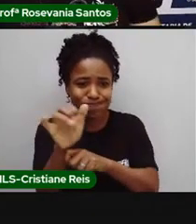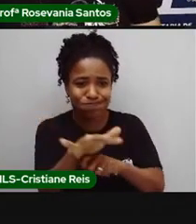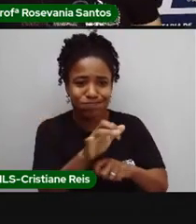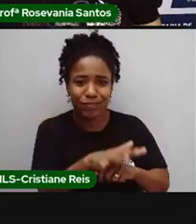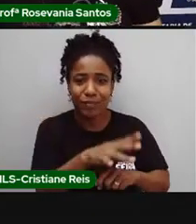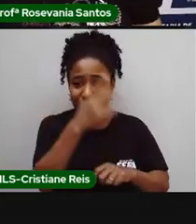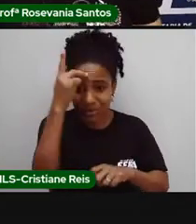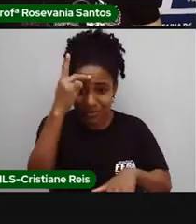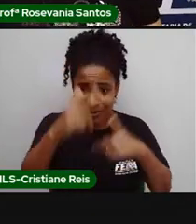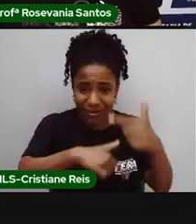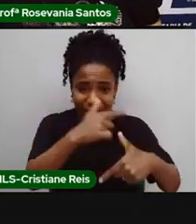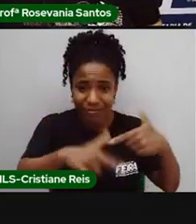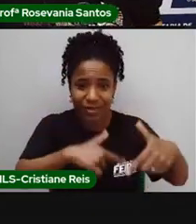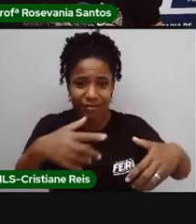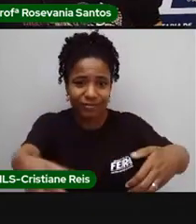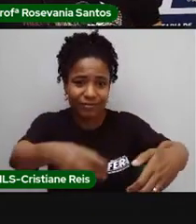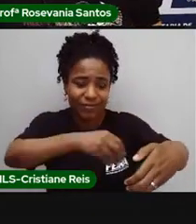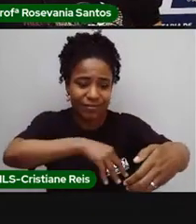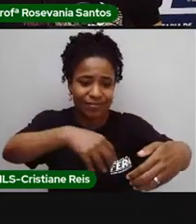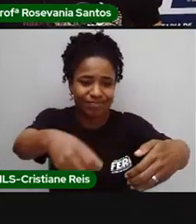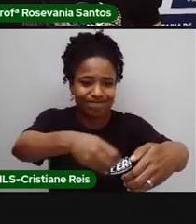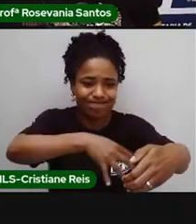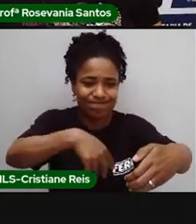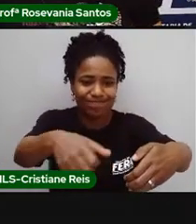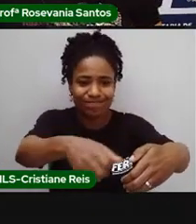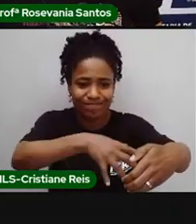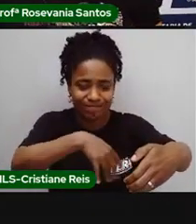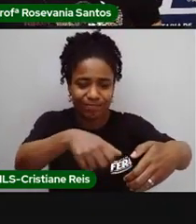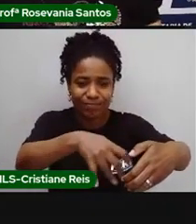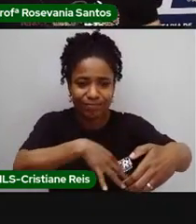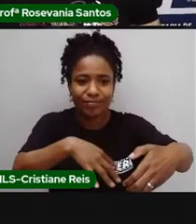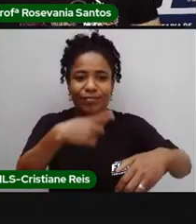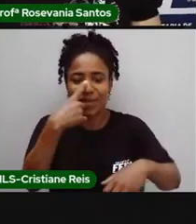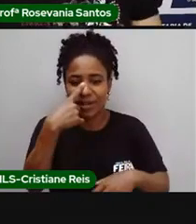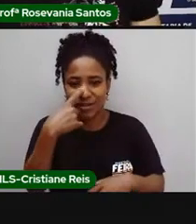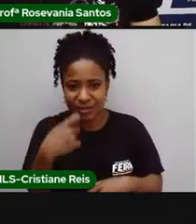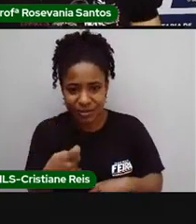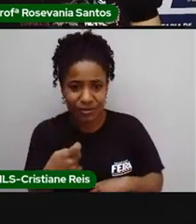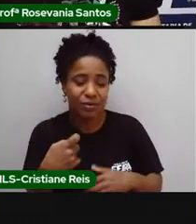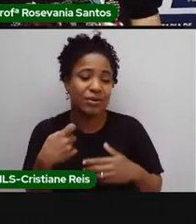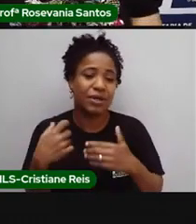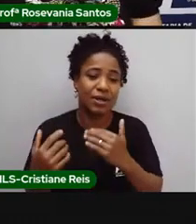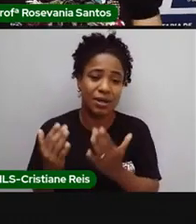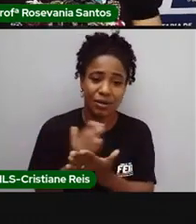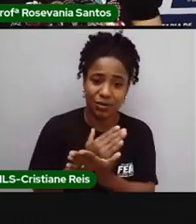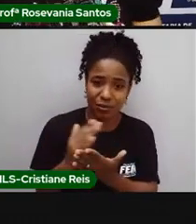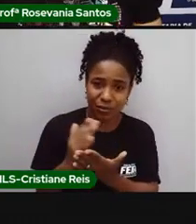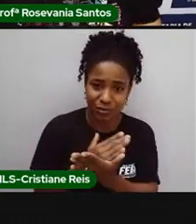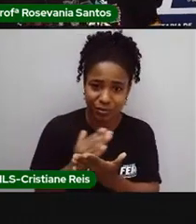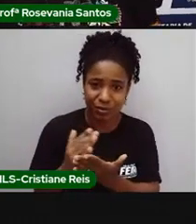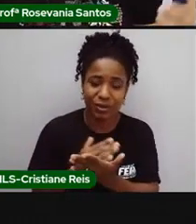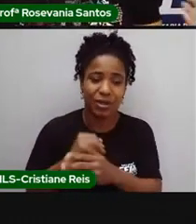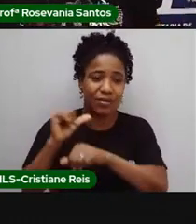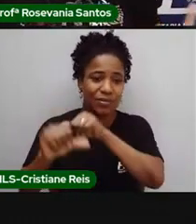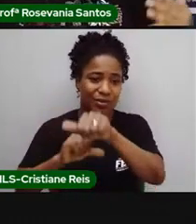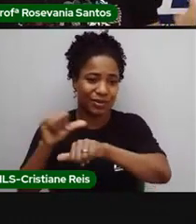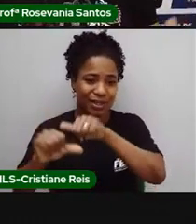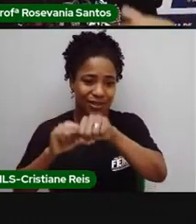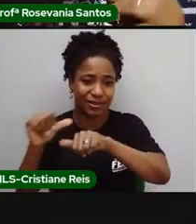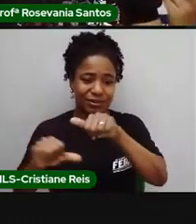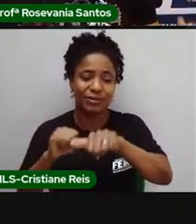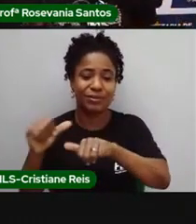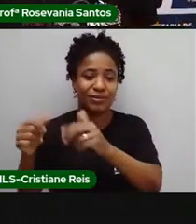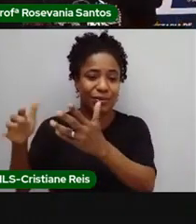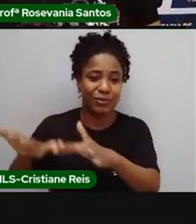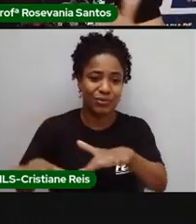catadores aí, coletando parte desse lixo. Alguns num processo ambiental e outros num